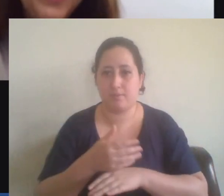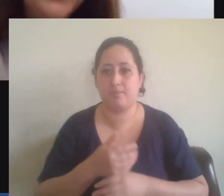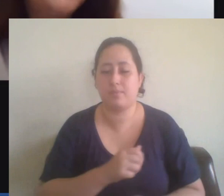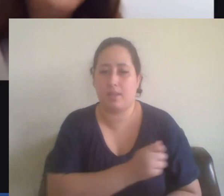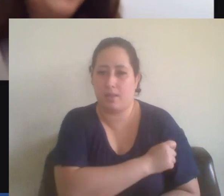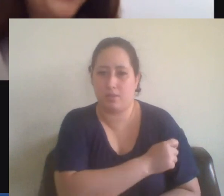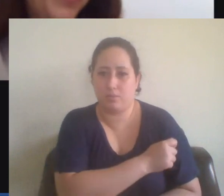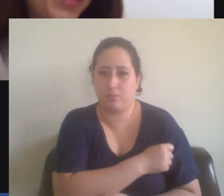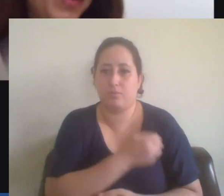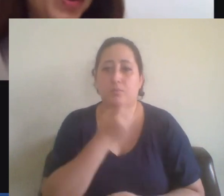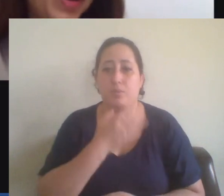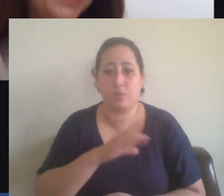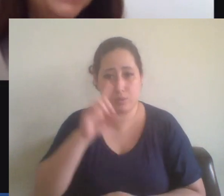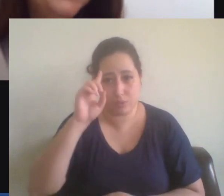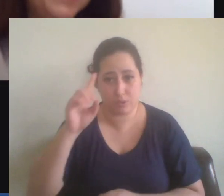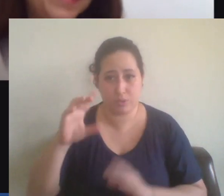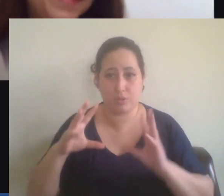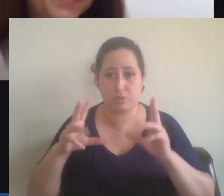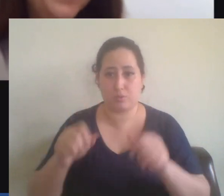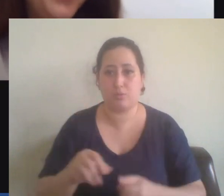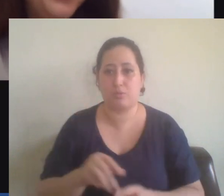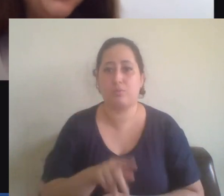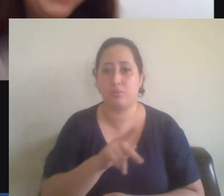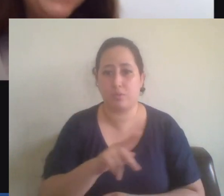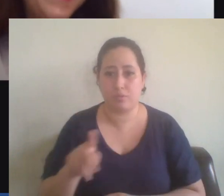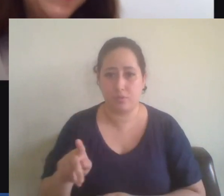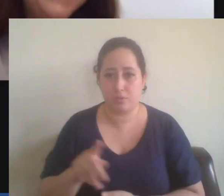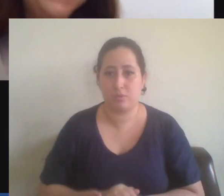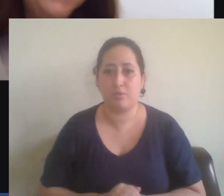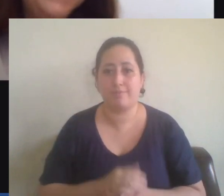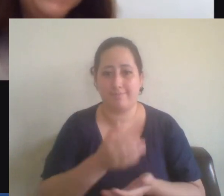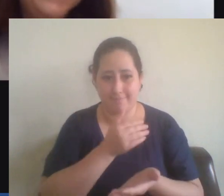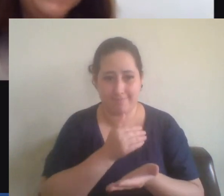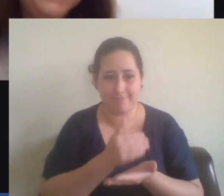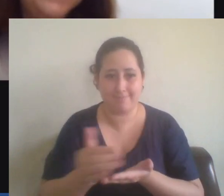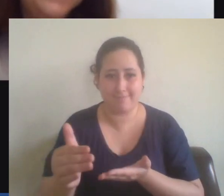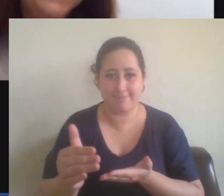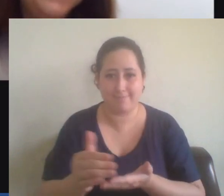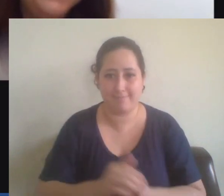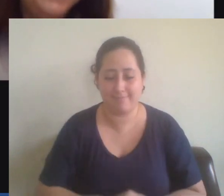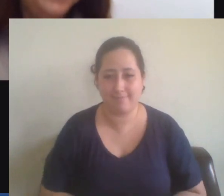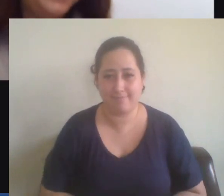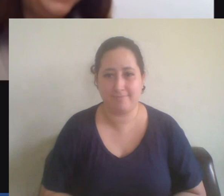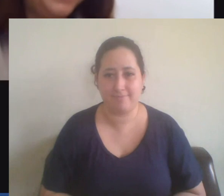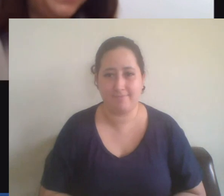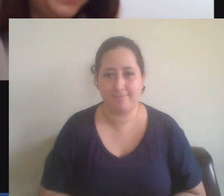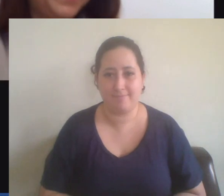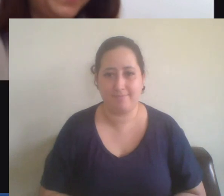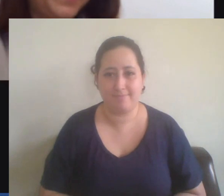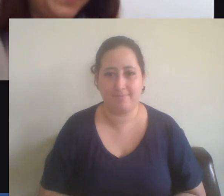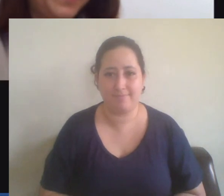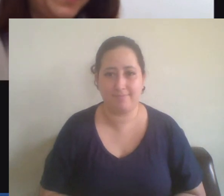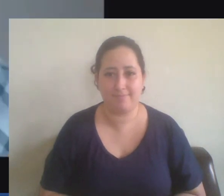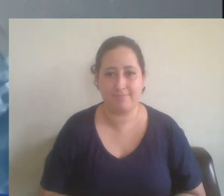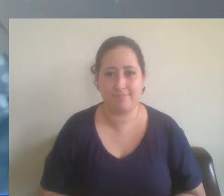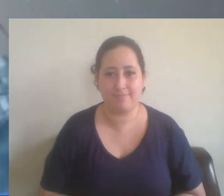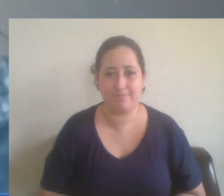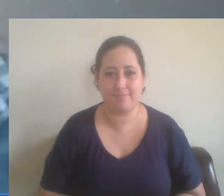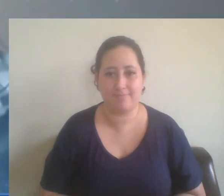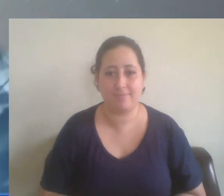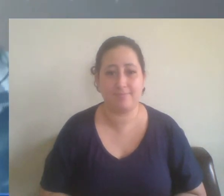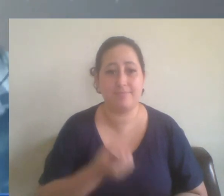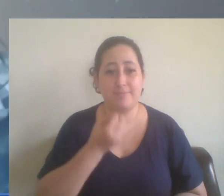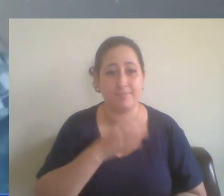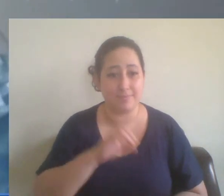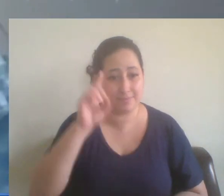dia para todos. Professor, pode começar. Bom, um bom